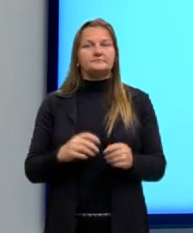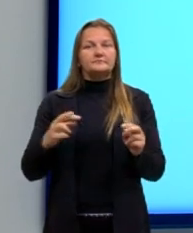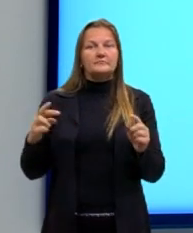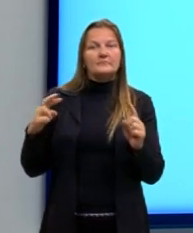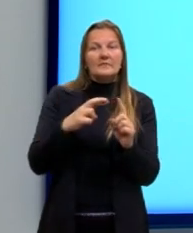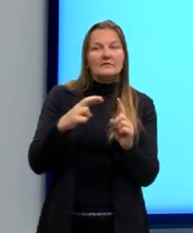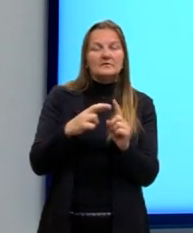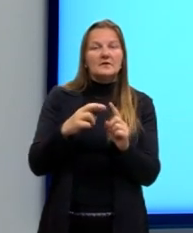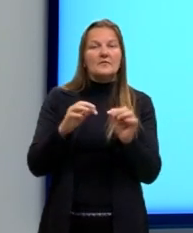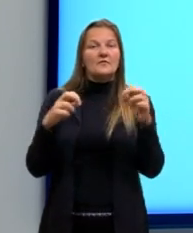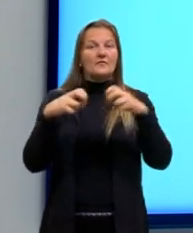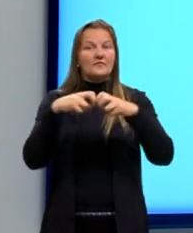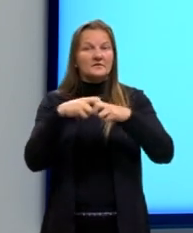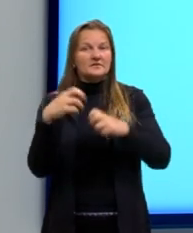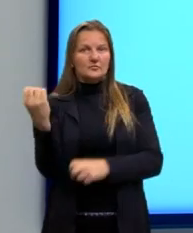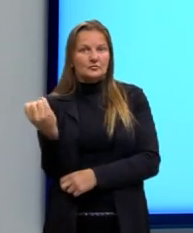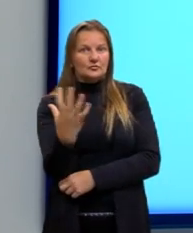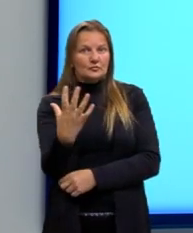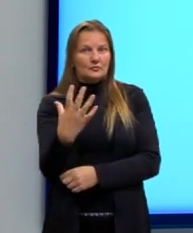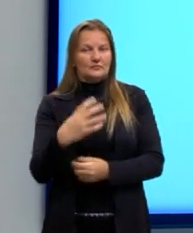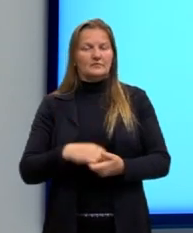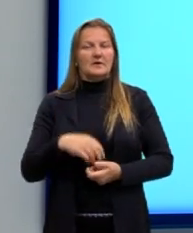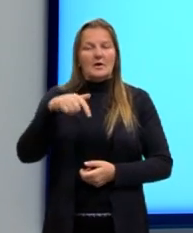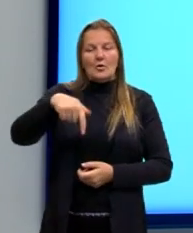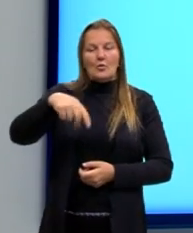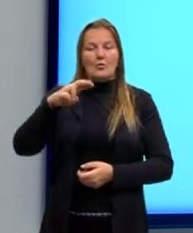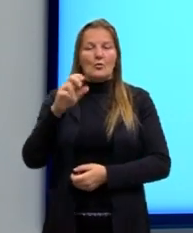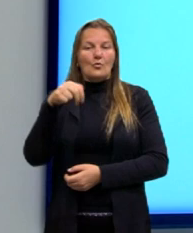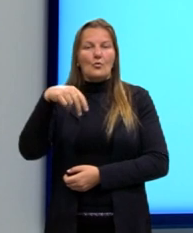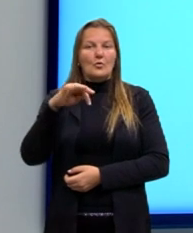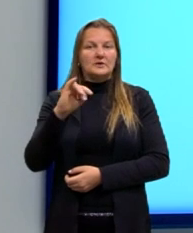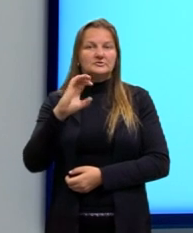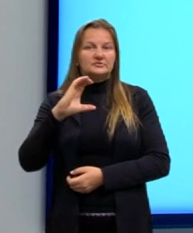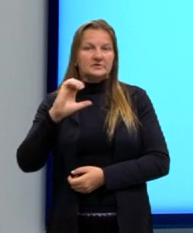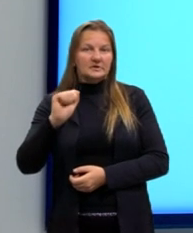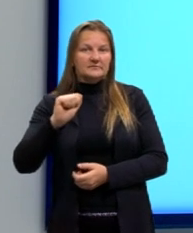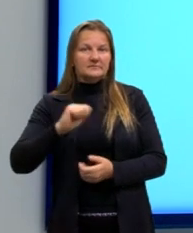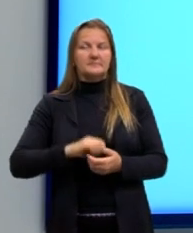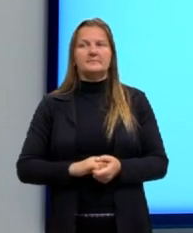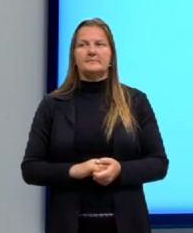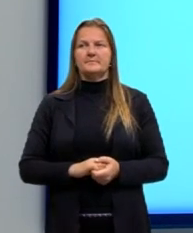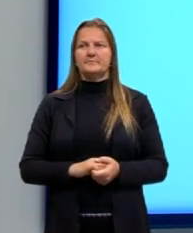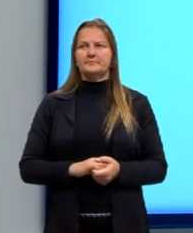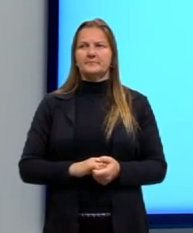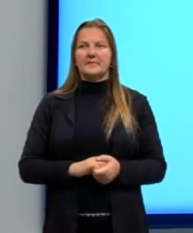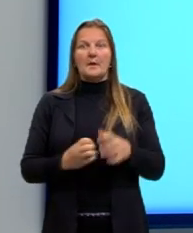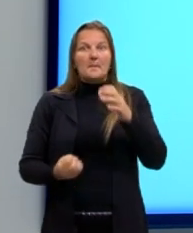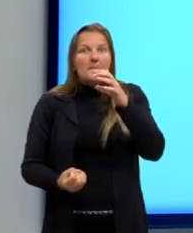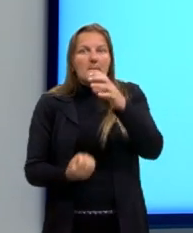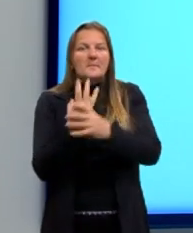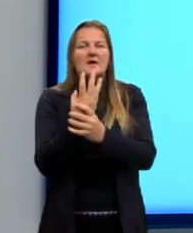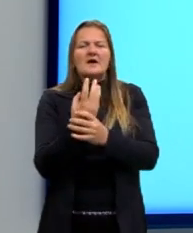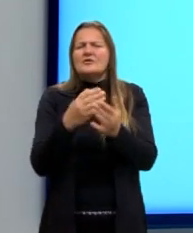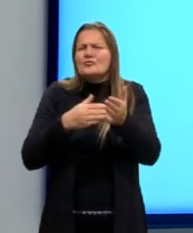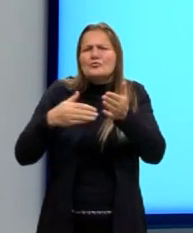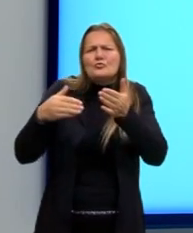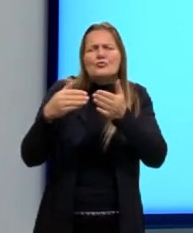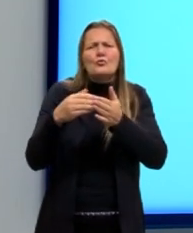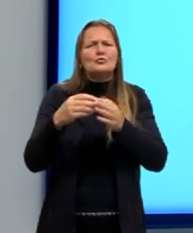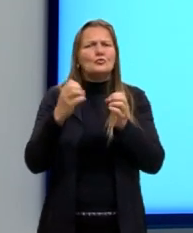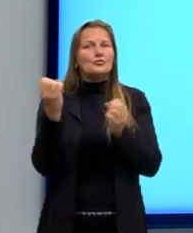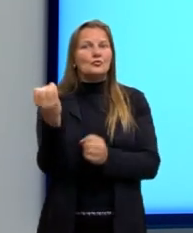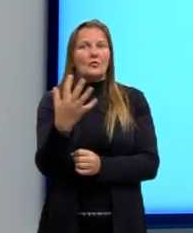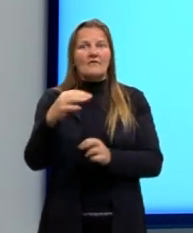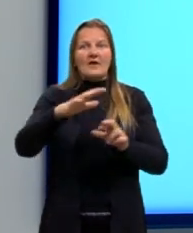física moderna, né? A física quântica, que foi bem importante, então, para o surgimento de toda essa nova